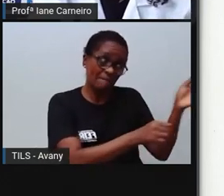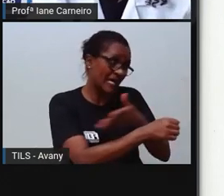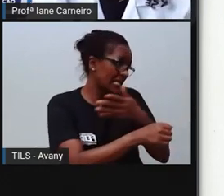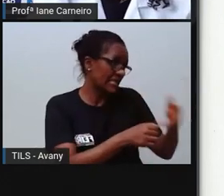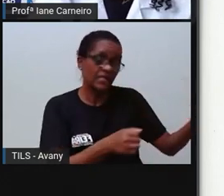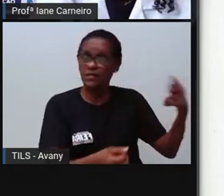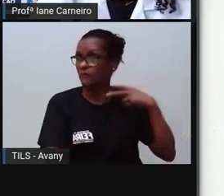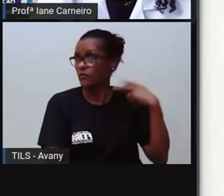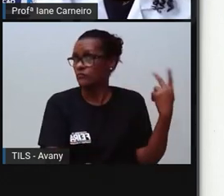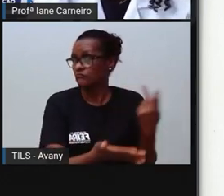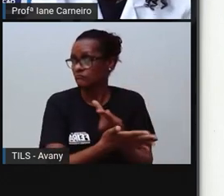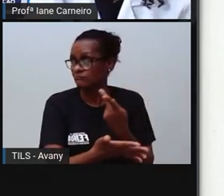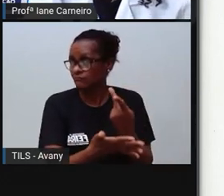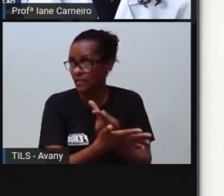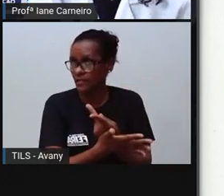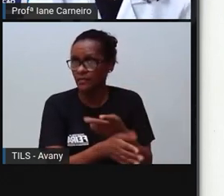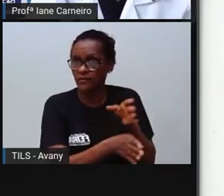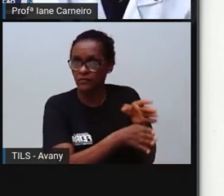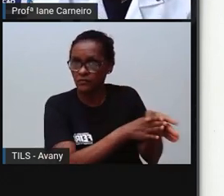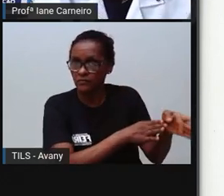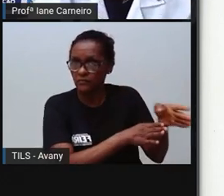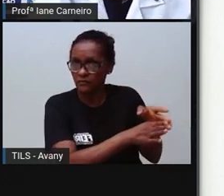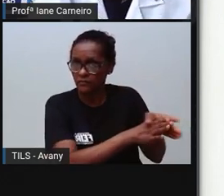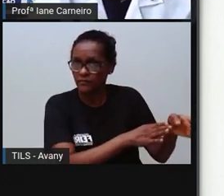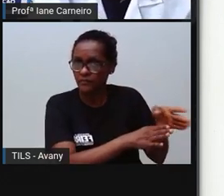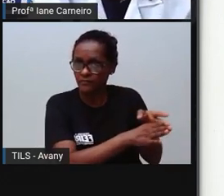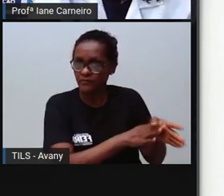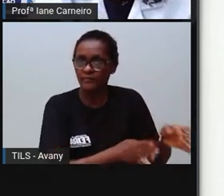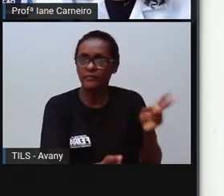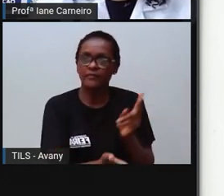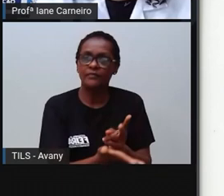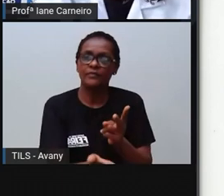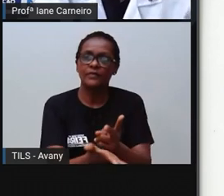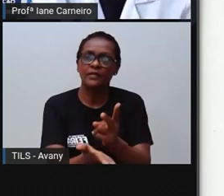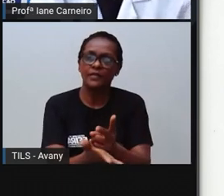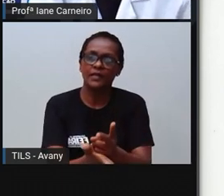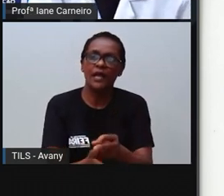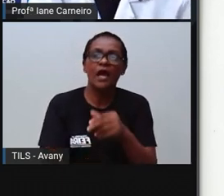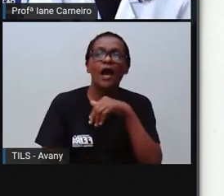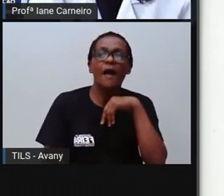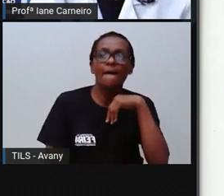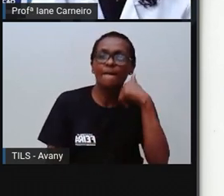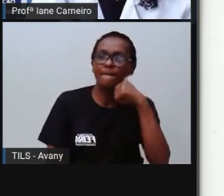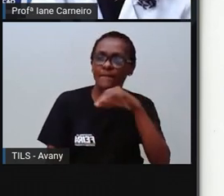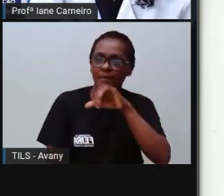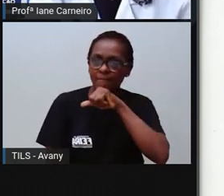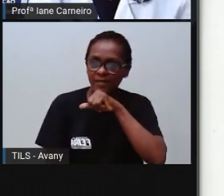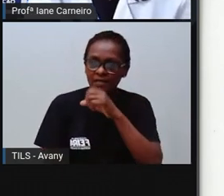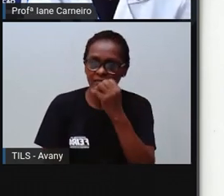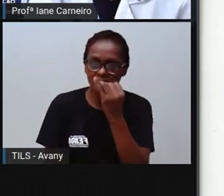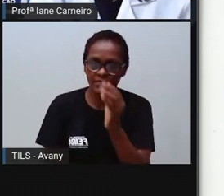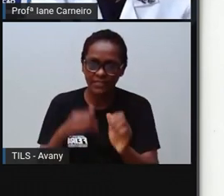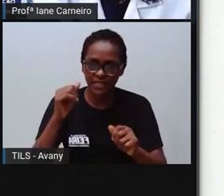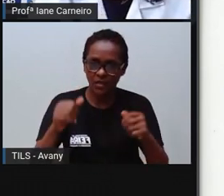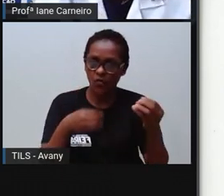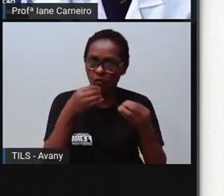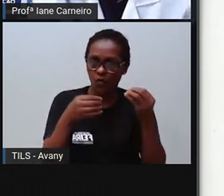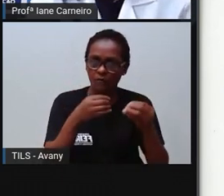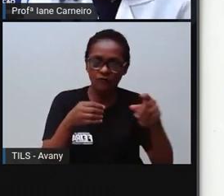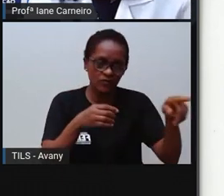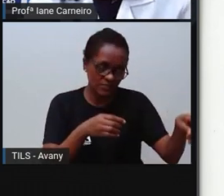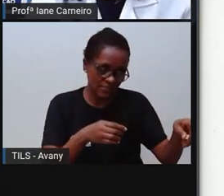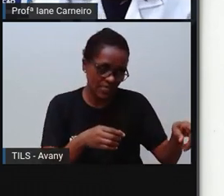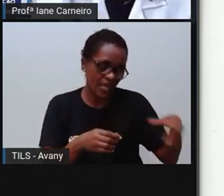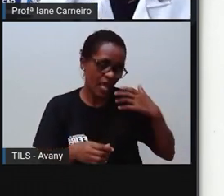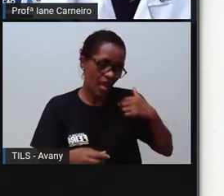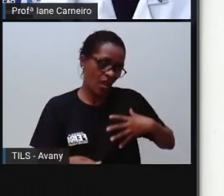formas de usar as mãos para ajudar. Você pode fazer a sua cama, partilhar os seus brinquedos com seus amigos e